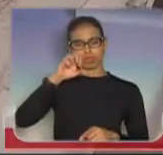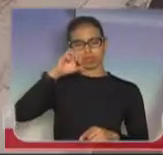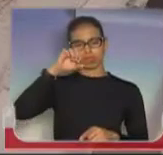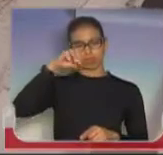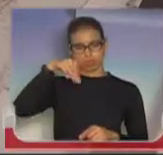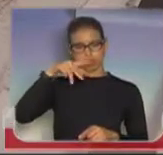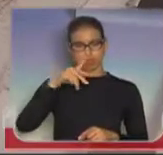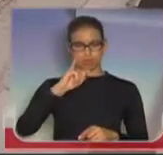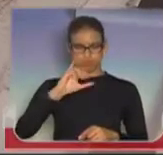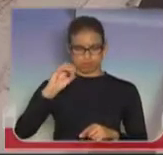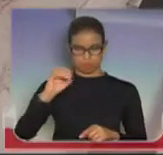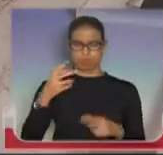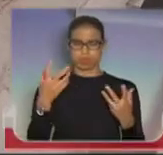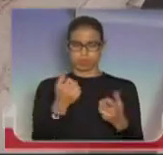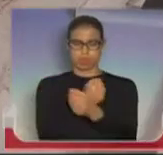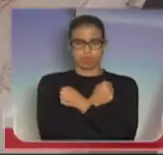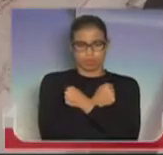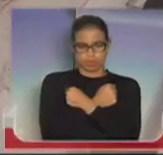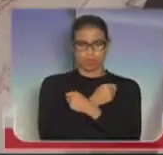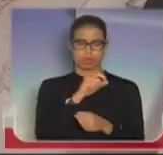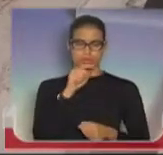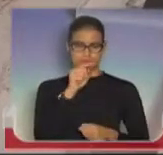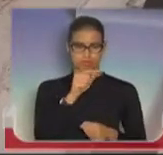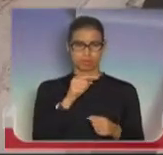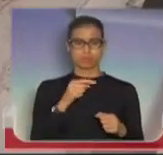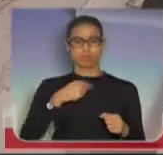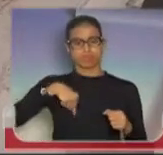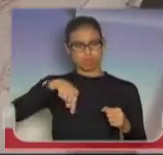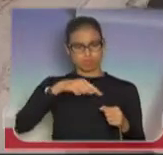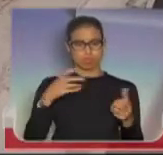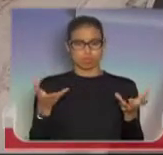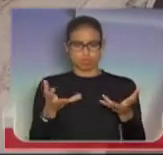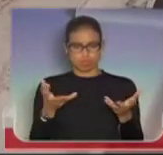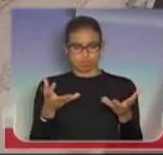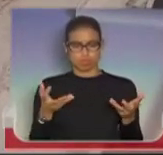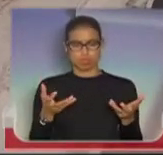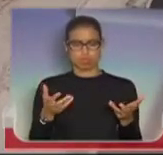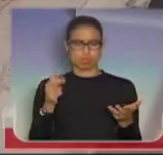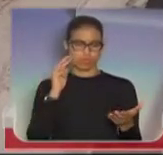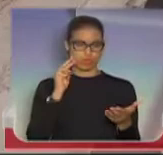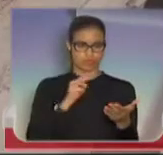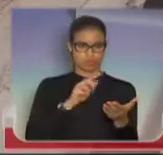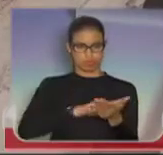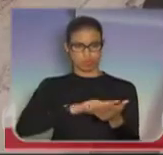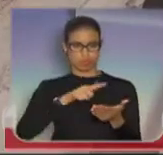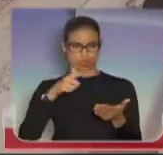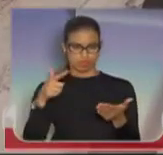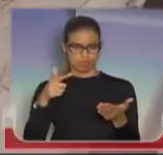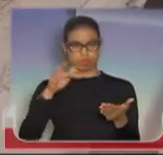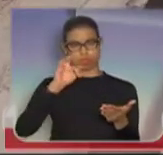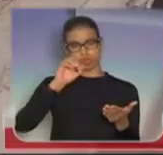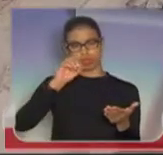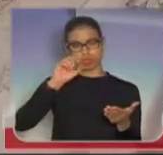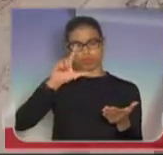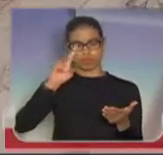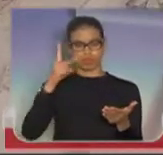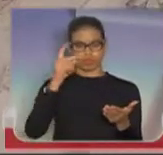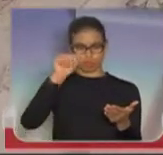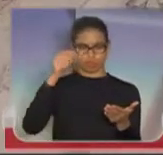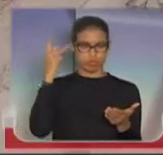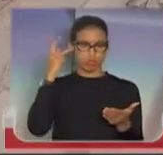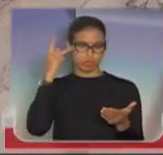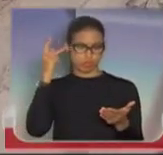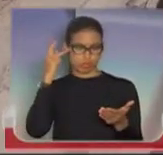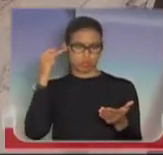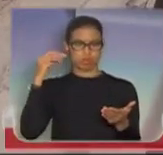abraço ao Olímpio e dizer que hoje nós acompanhamos no jornal Folha de São Paulo, na